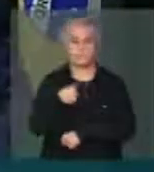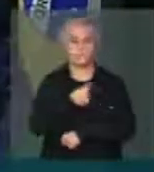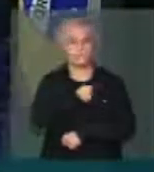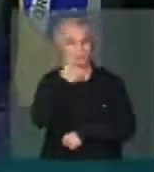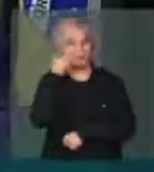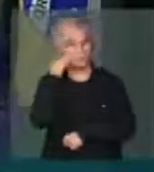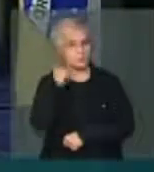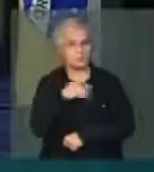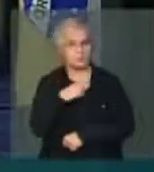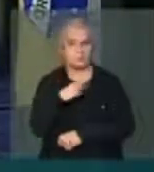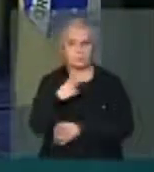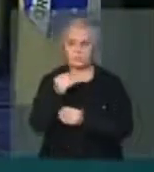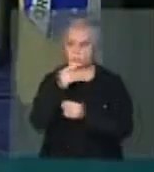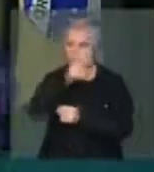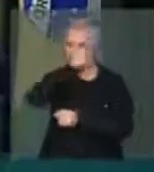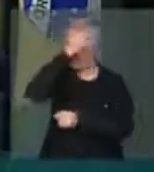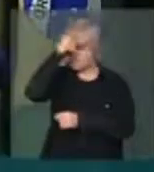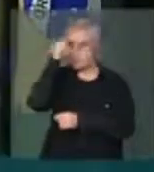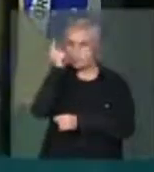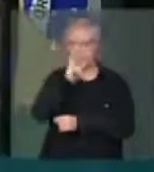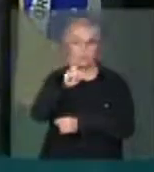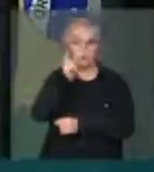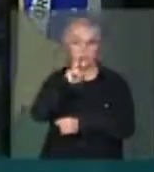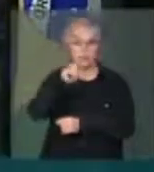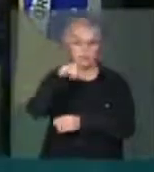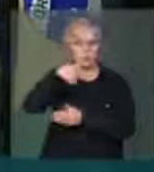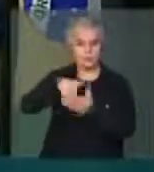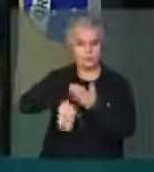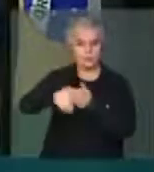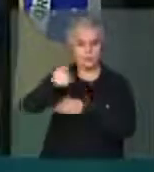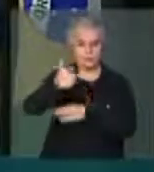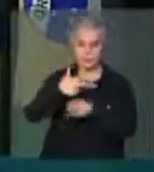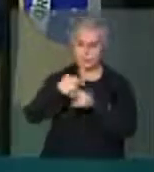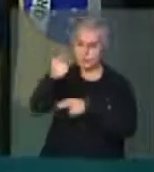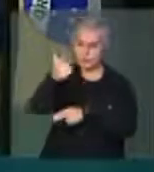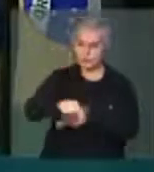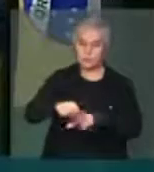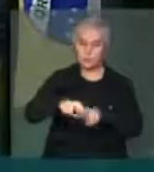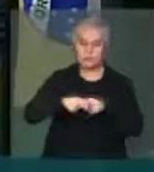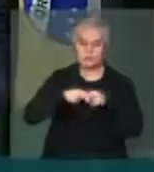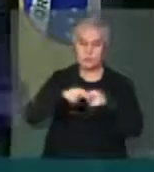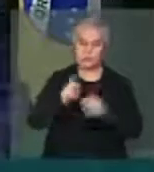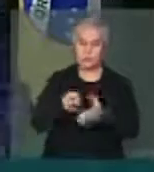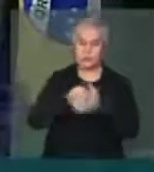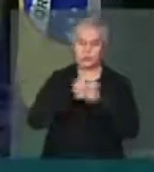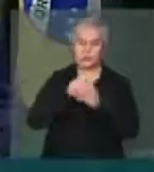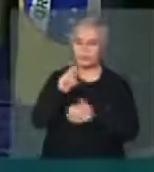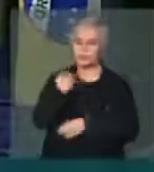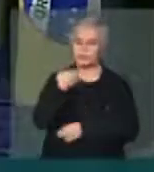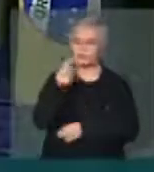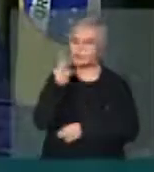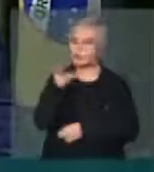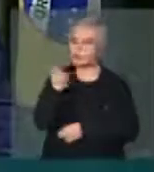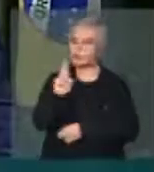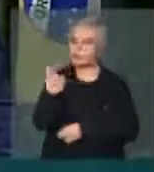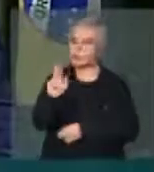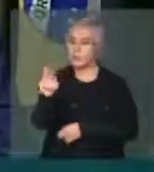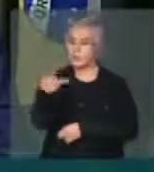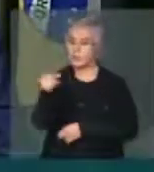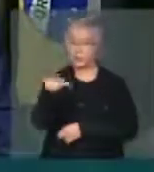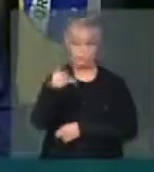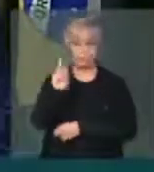prefeitos se tornarem inelegíveis por débitos de mil, dois, três mil reais de erros